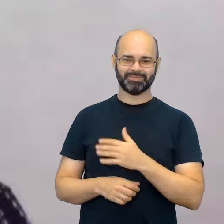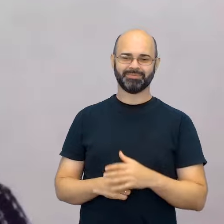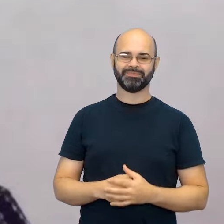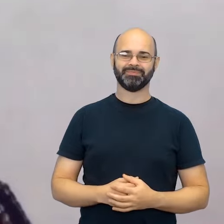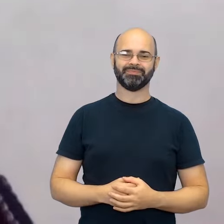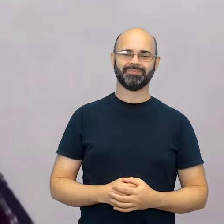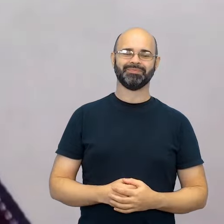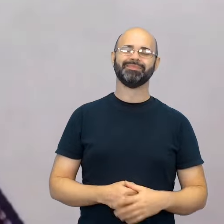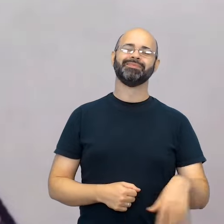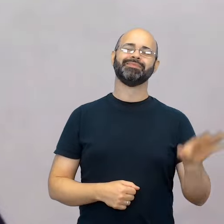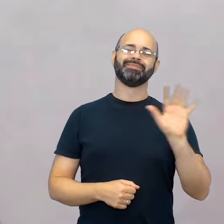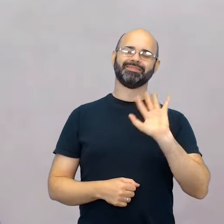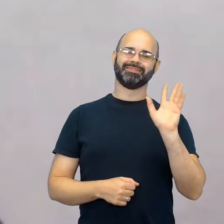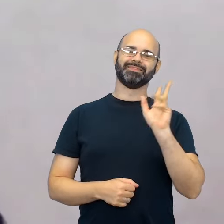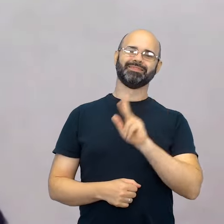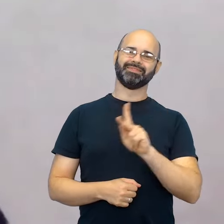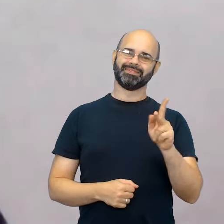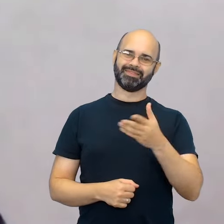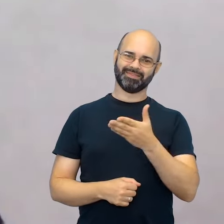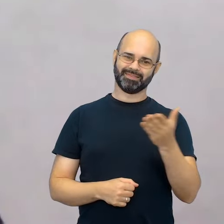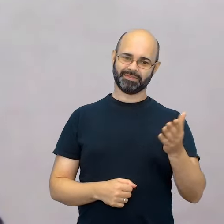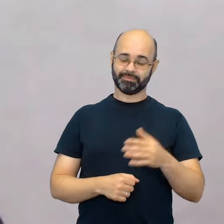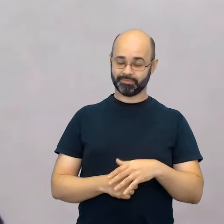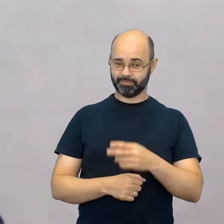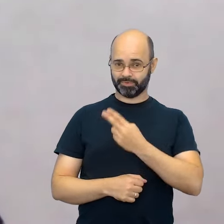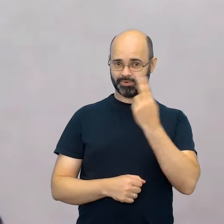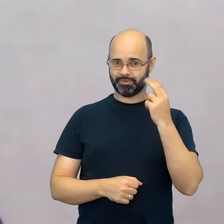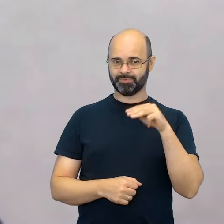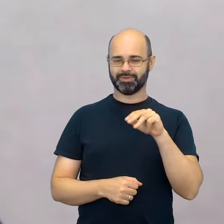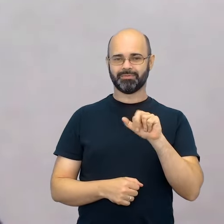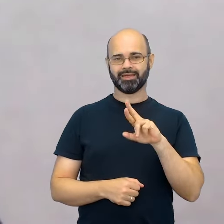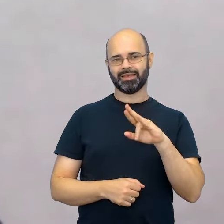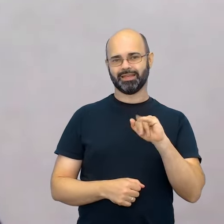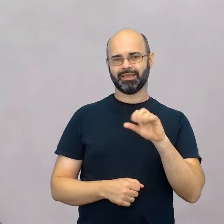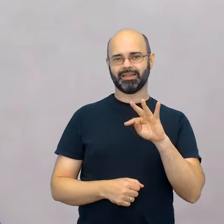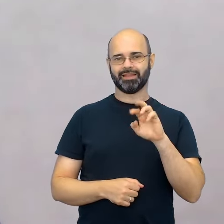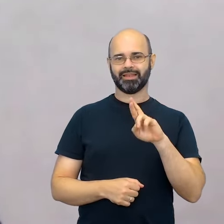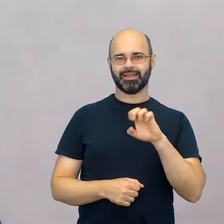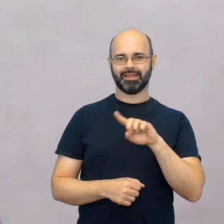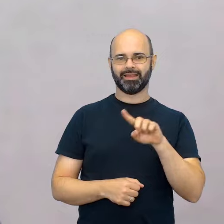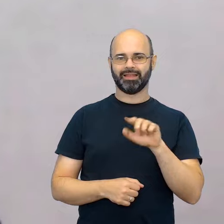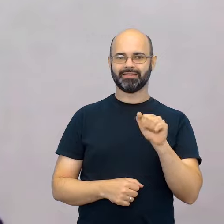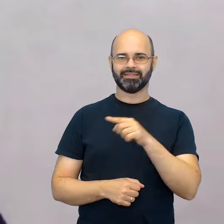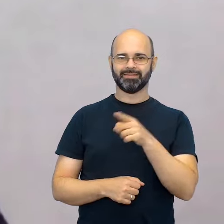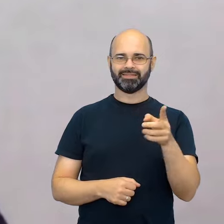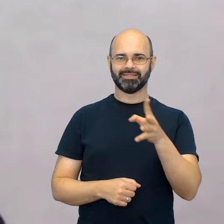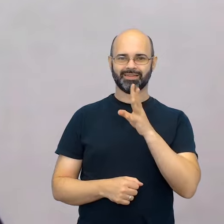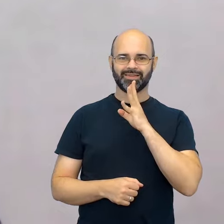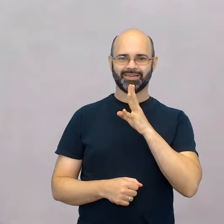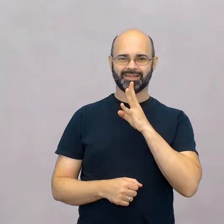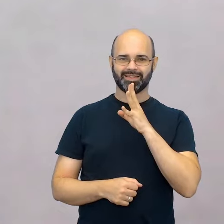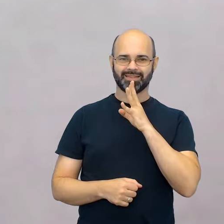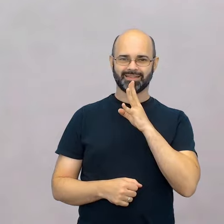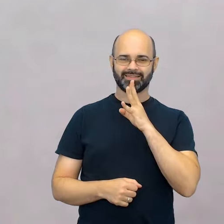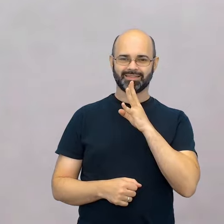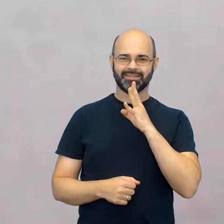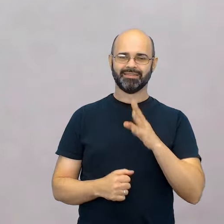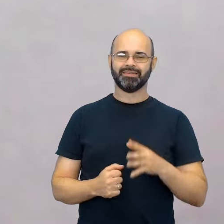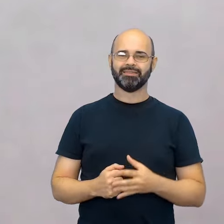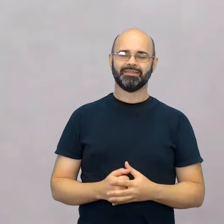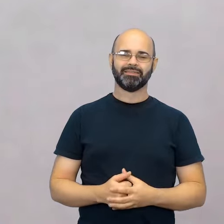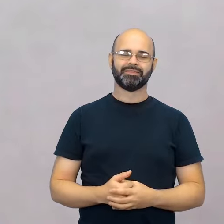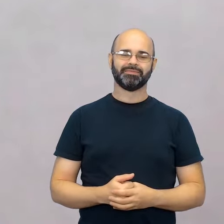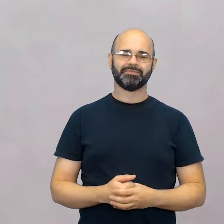Olá, professores. Eu sou Maria Tereza Cruz de Moraes, alguns de já me conhecem. E é um prazer, Kátia, estar dividindo com